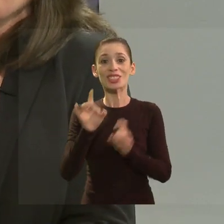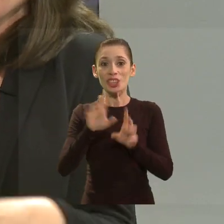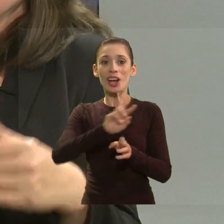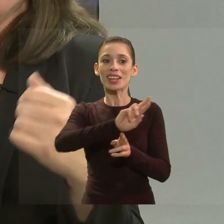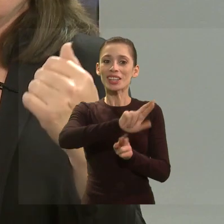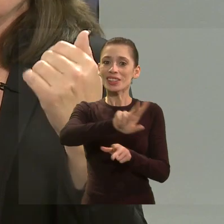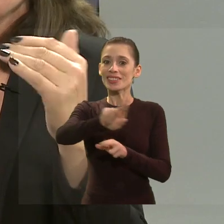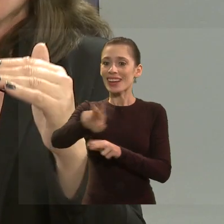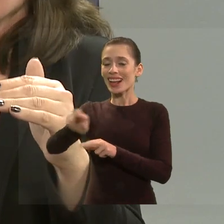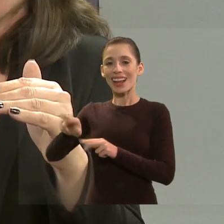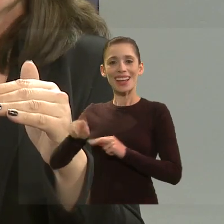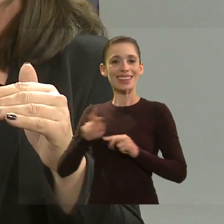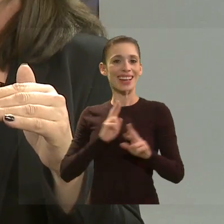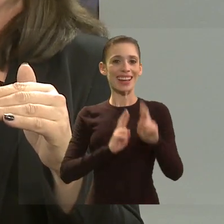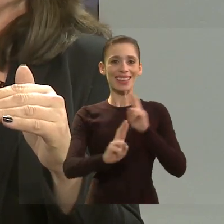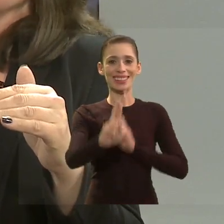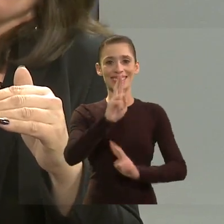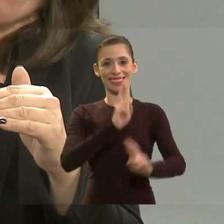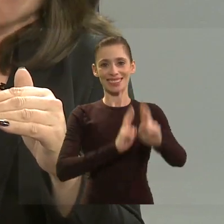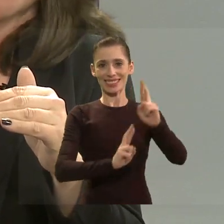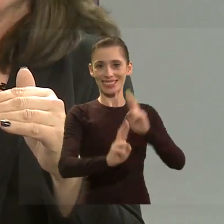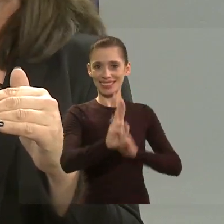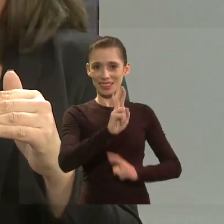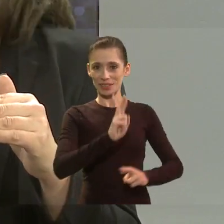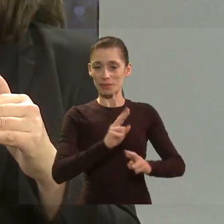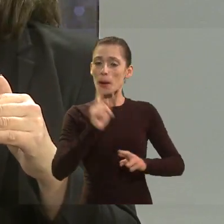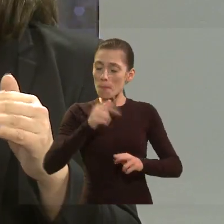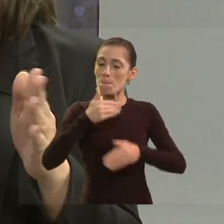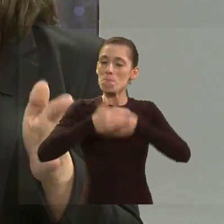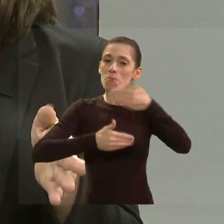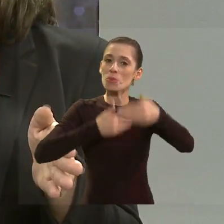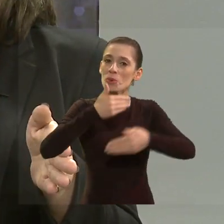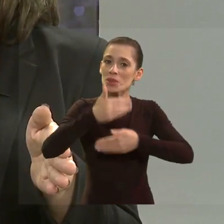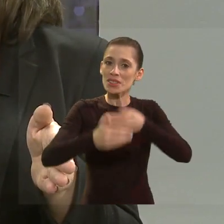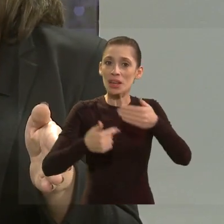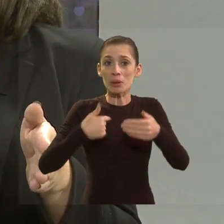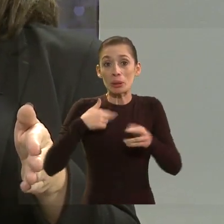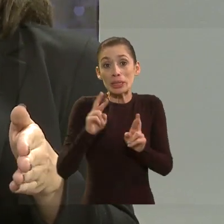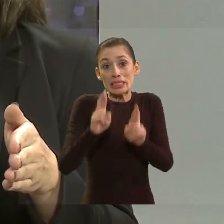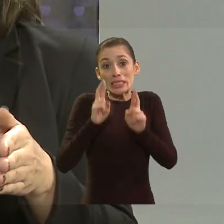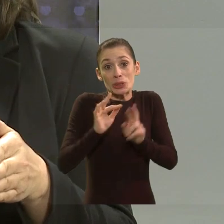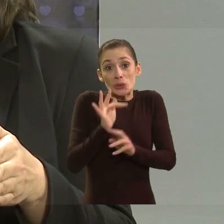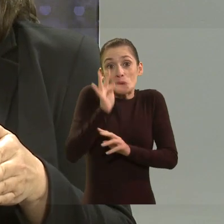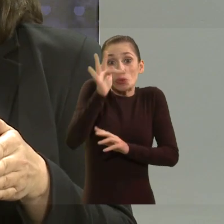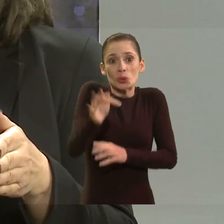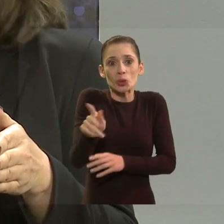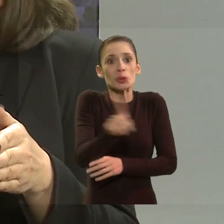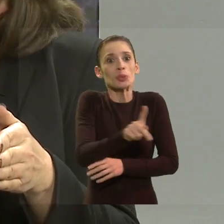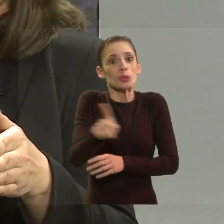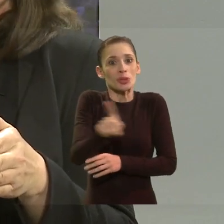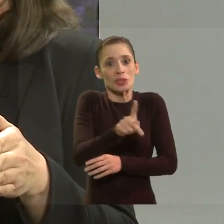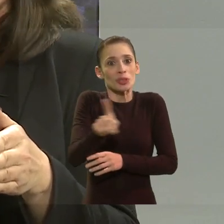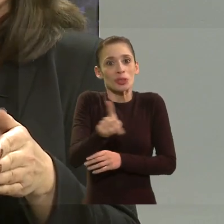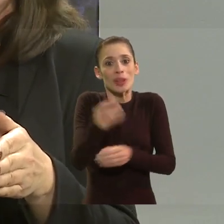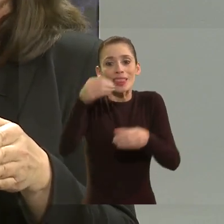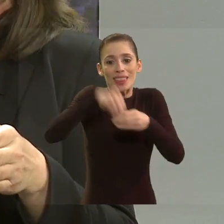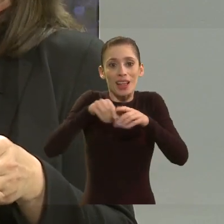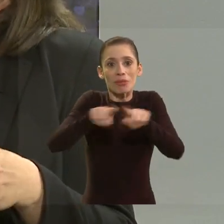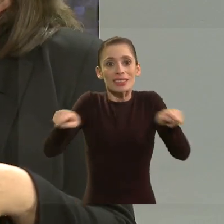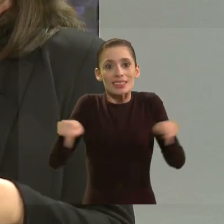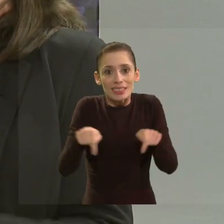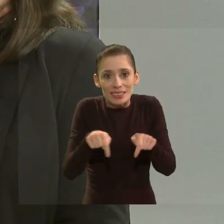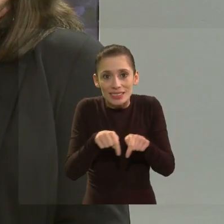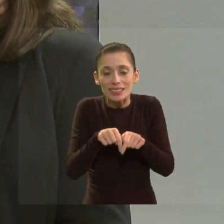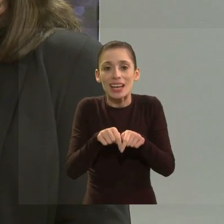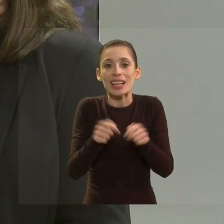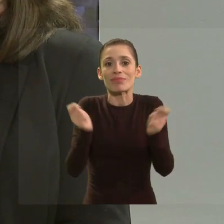a gente acredita que nesse processo isso vai repercutir nesse futuro os professores em sala de aula e que isso vai repercutindo aos poucos